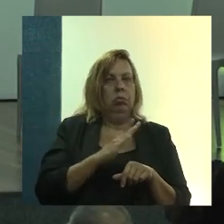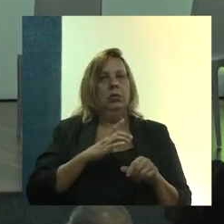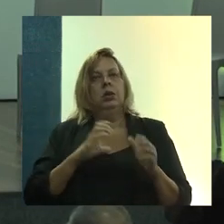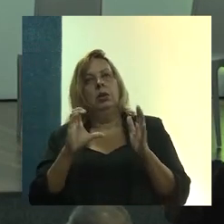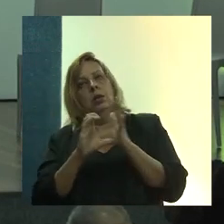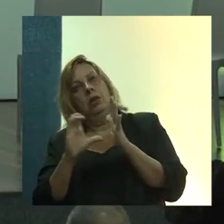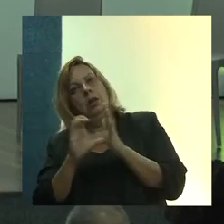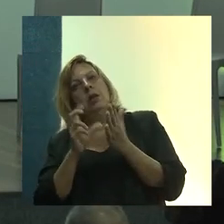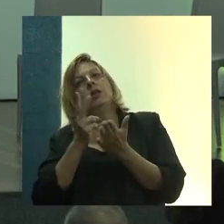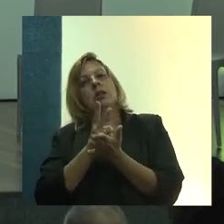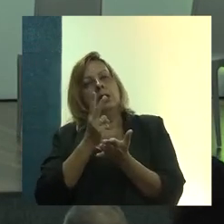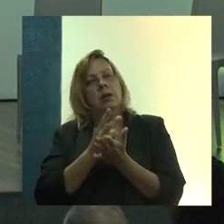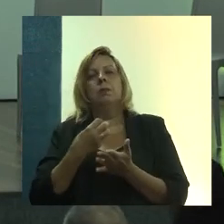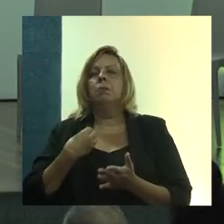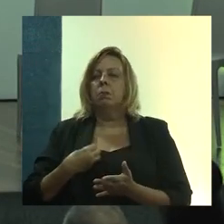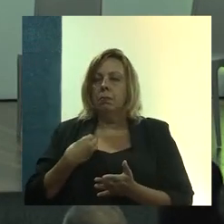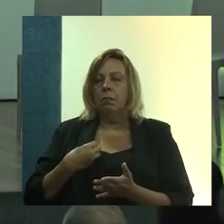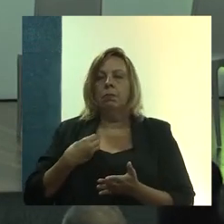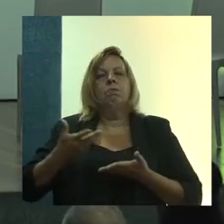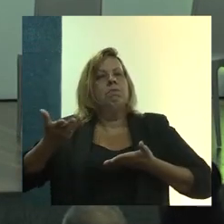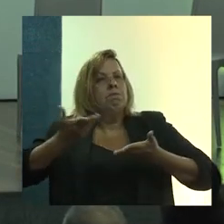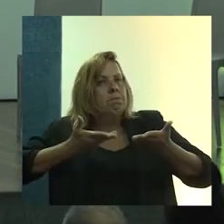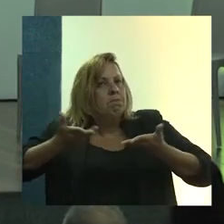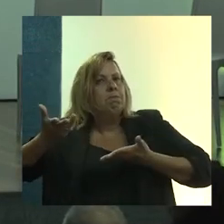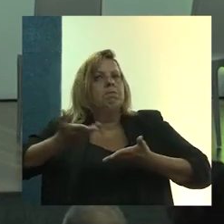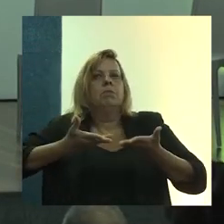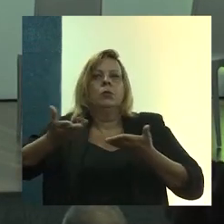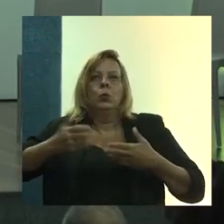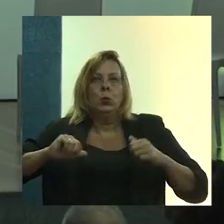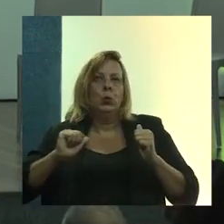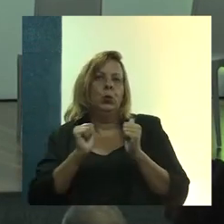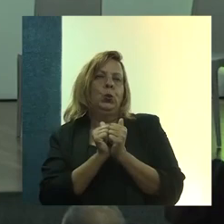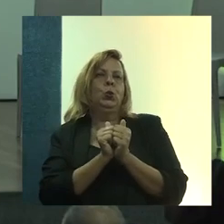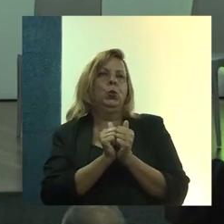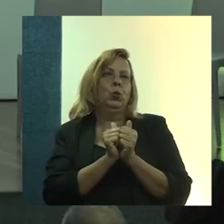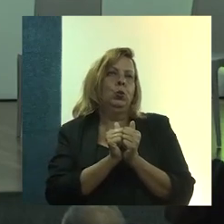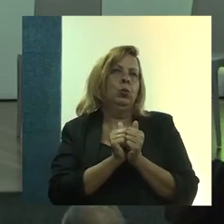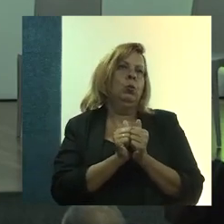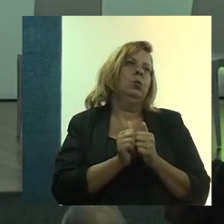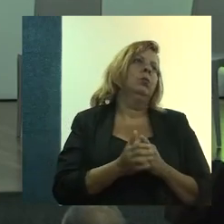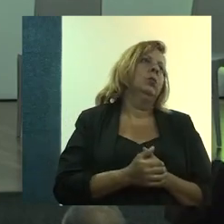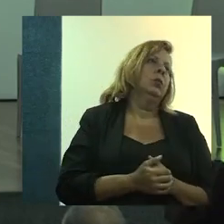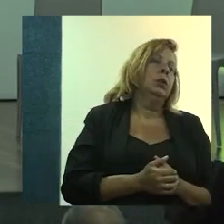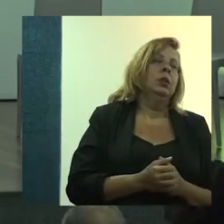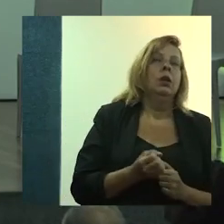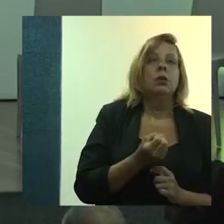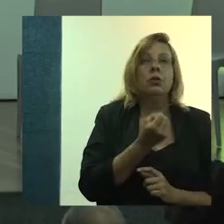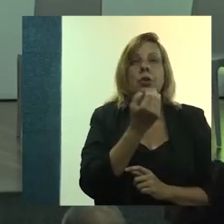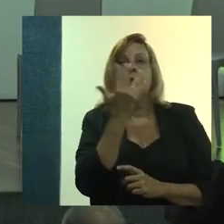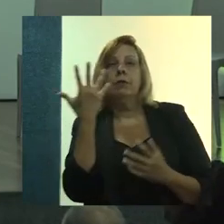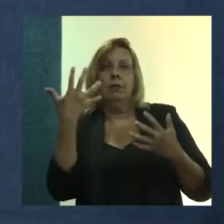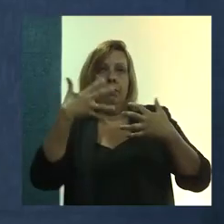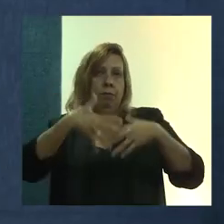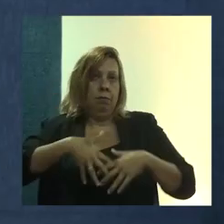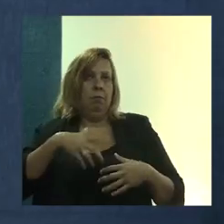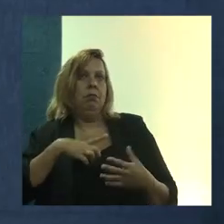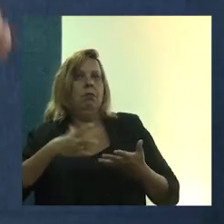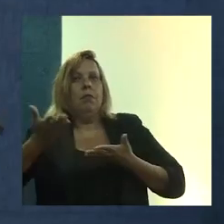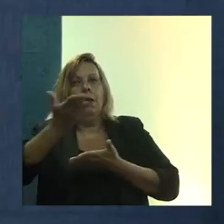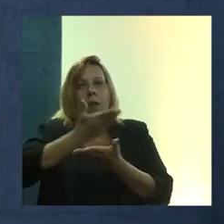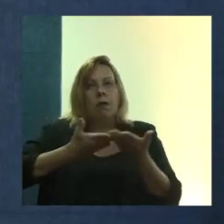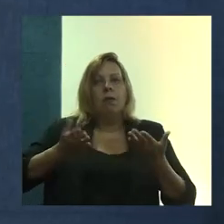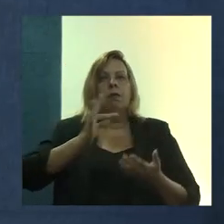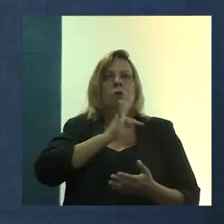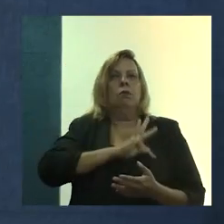a comunidade sempre presente, dialogicamente trabalhando, a dimensão interdisciplinar, técnicas de interação,